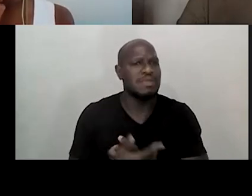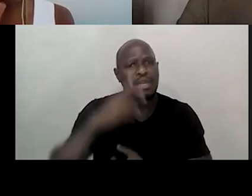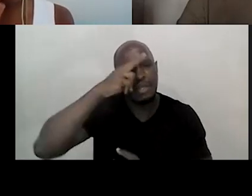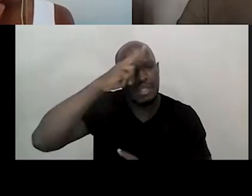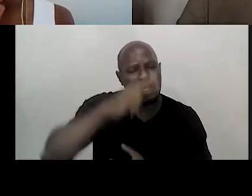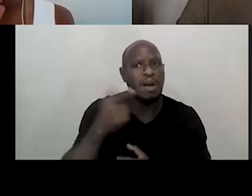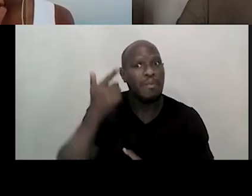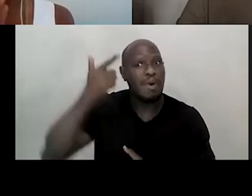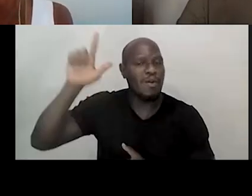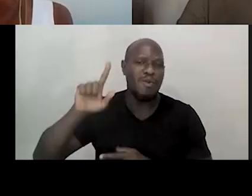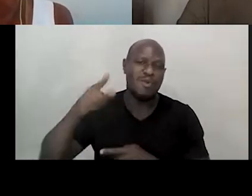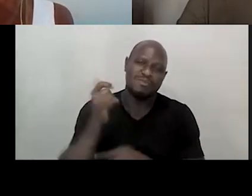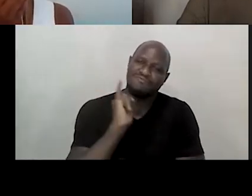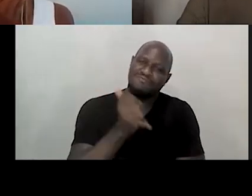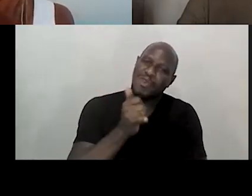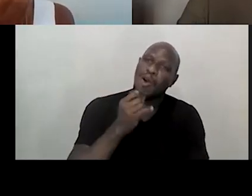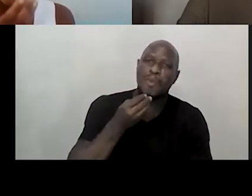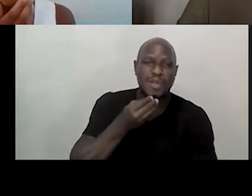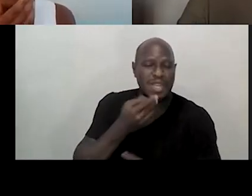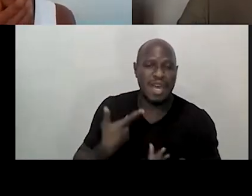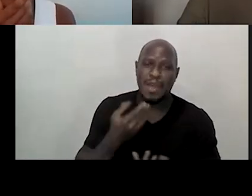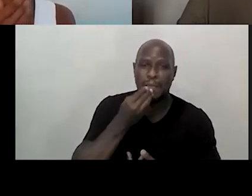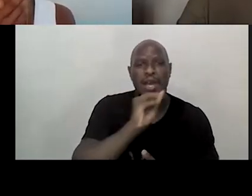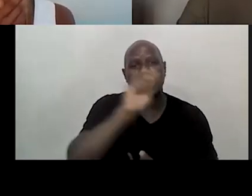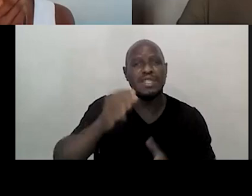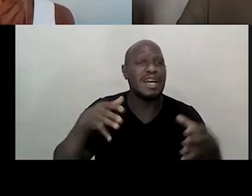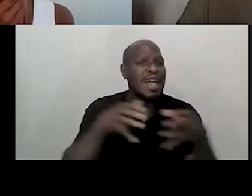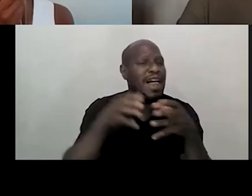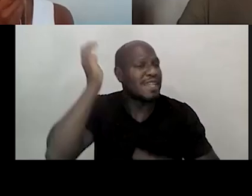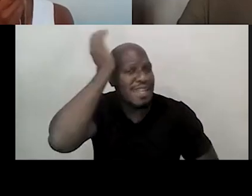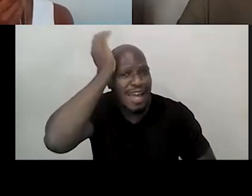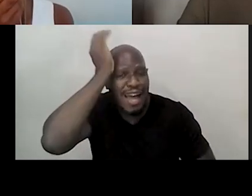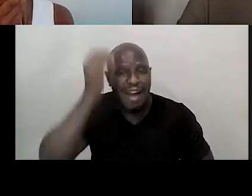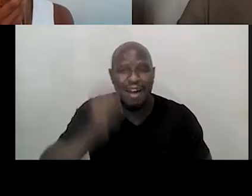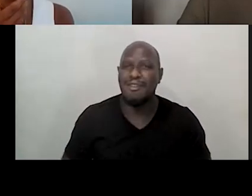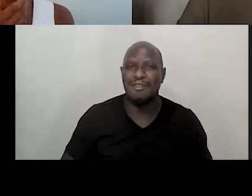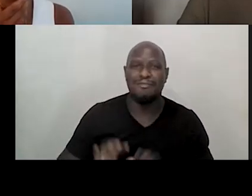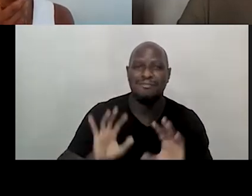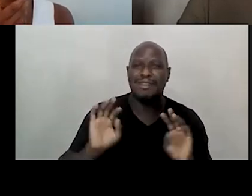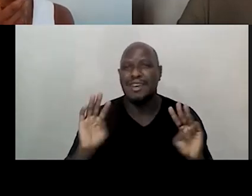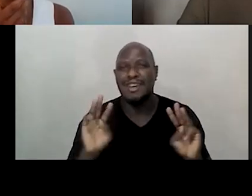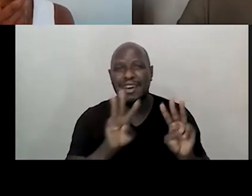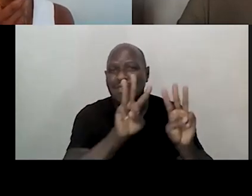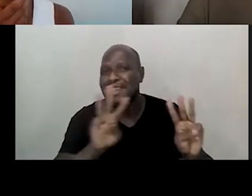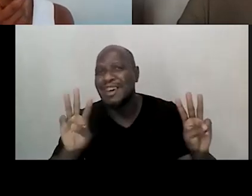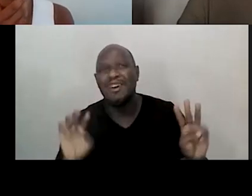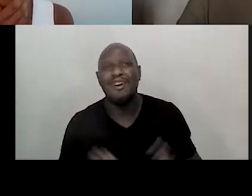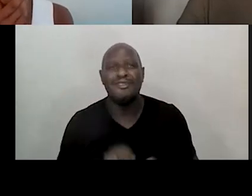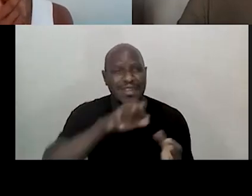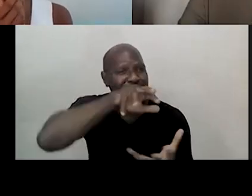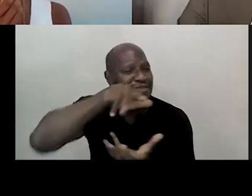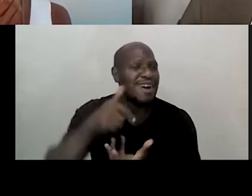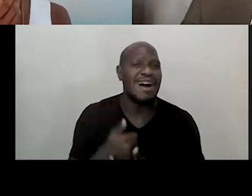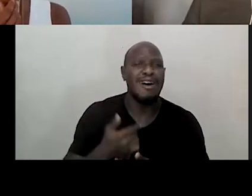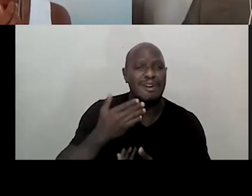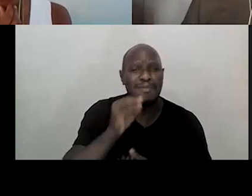momento. Beijo, parabéns para a galera do SESC, valeu esse festival. Beijo para toda essa galera linda que está participando com a gente